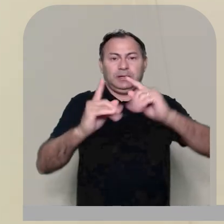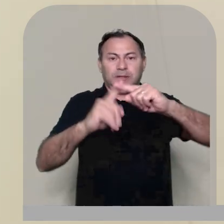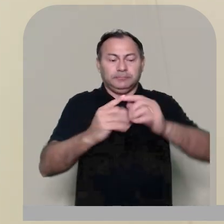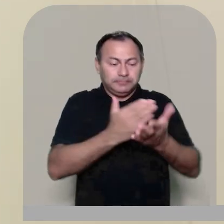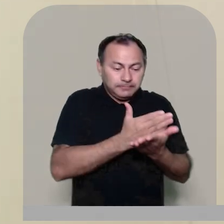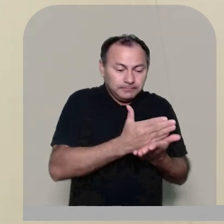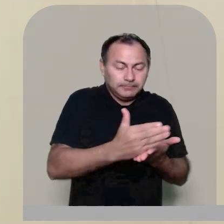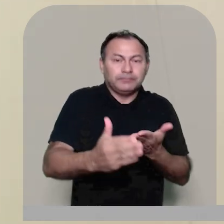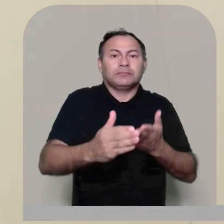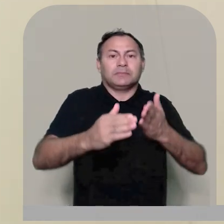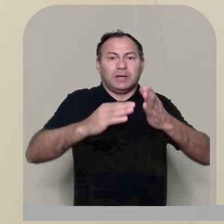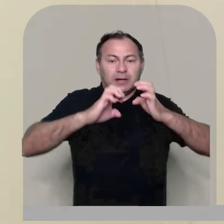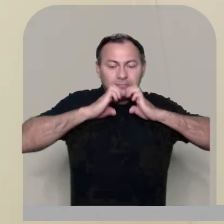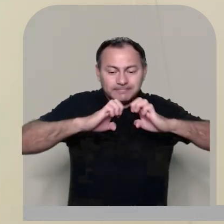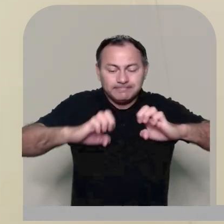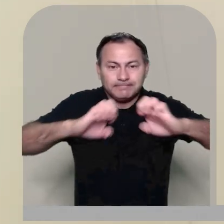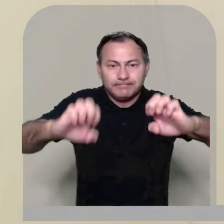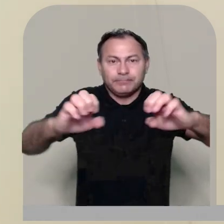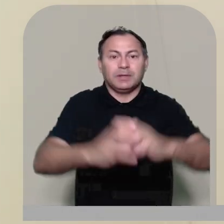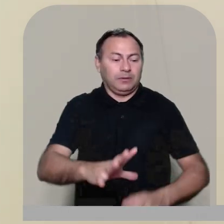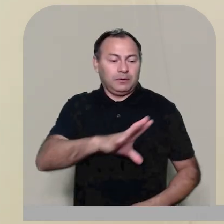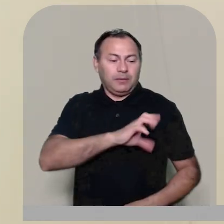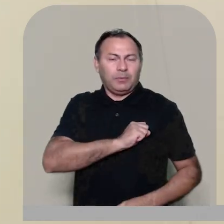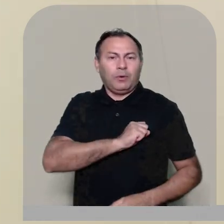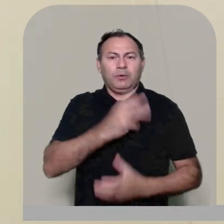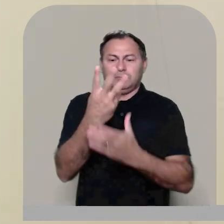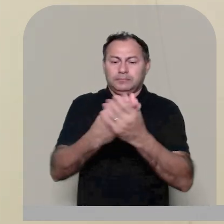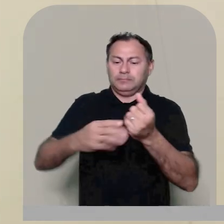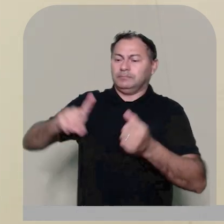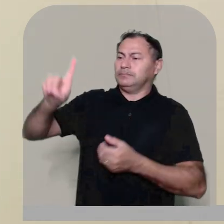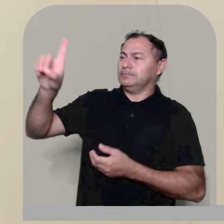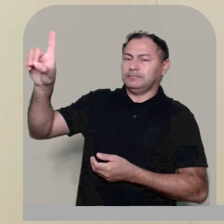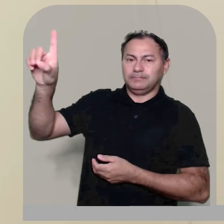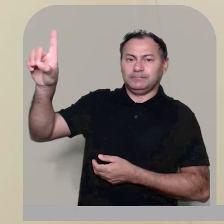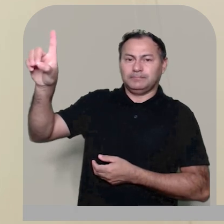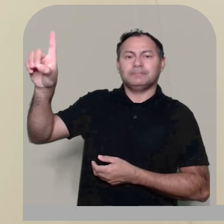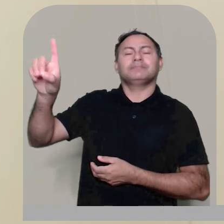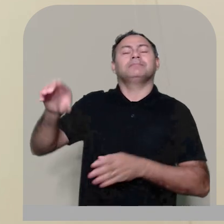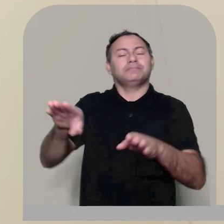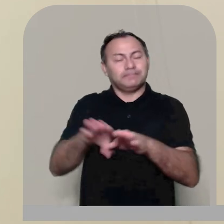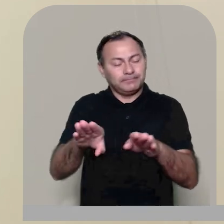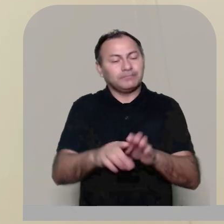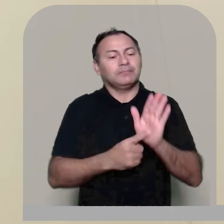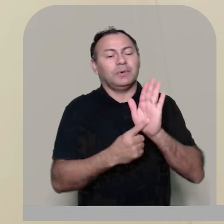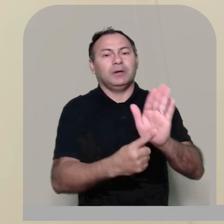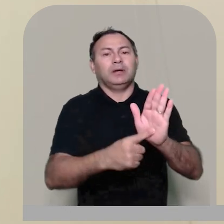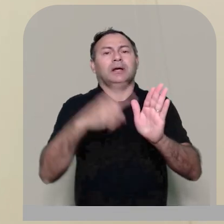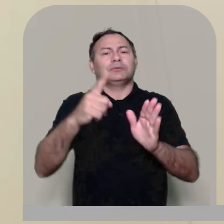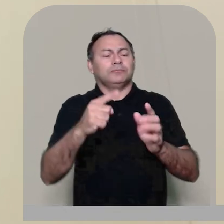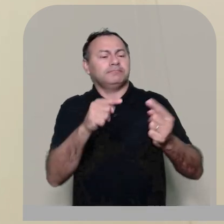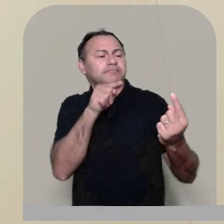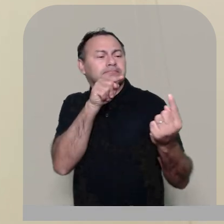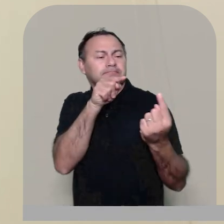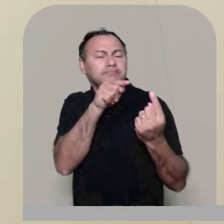a origem da evangelização o amor trinitário de deus também indica sua